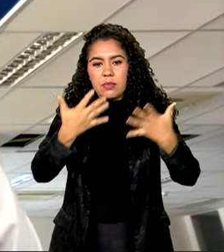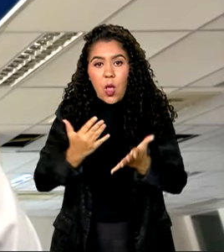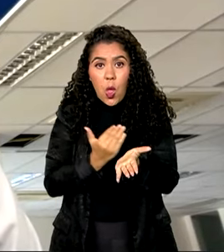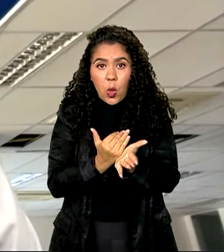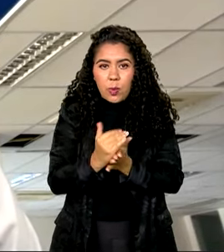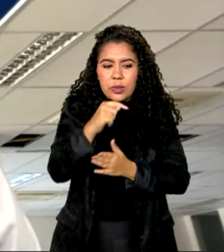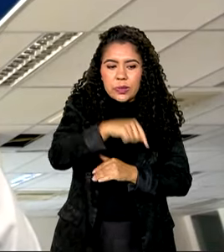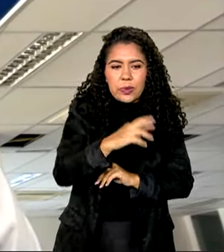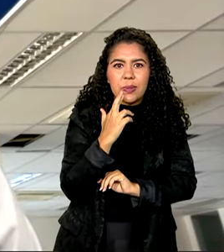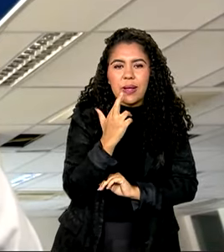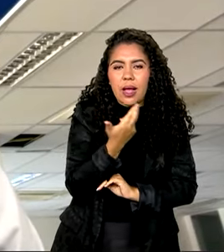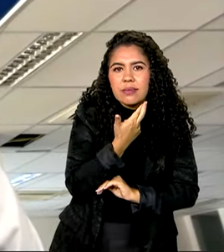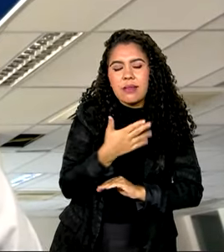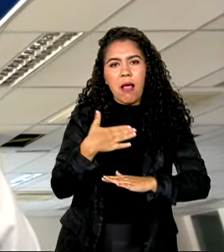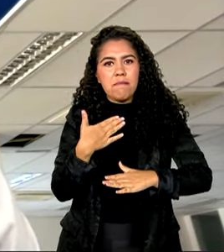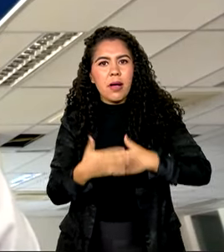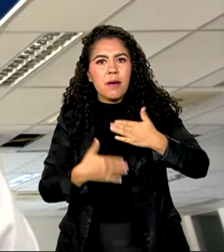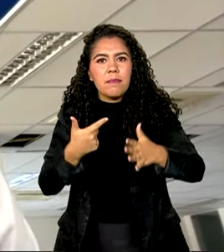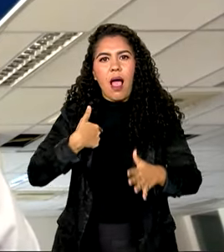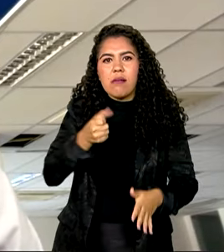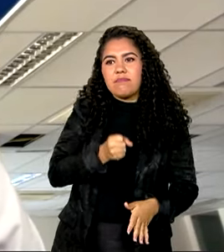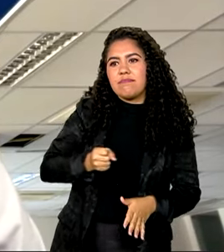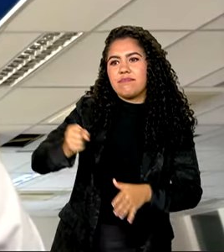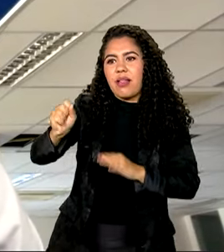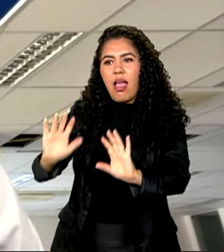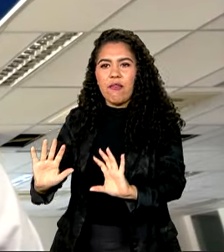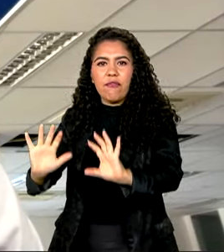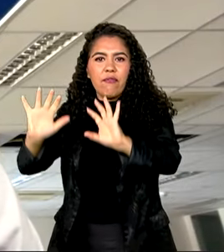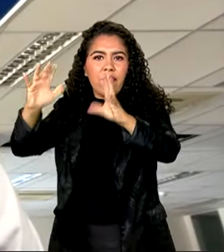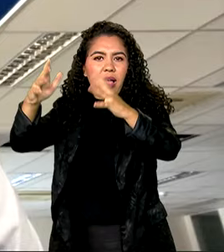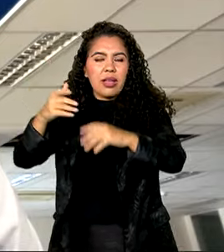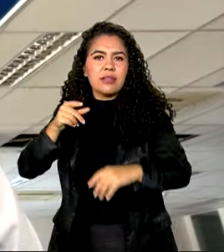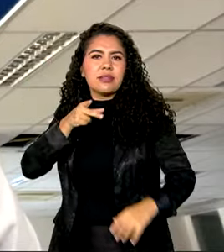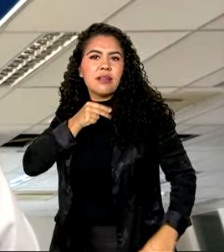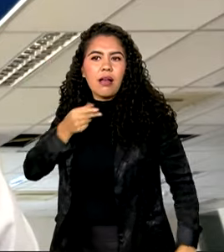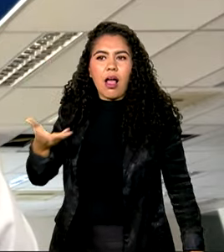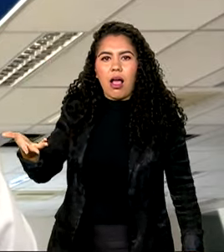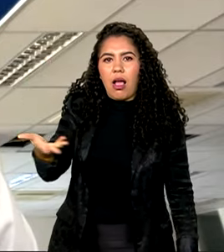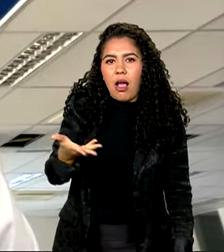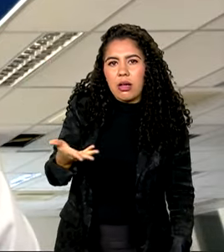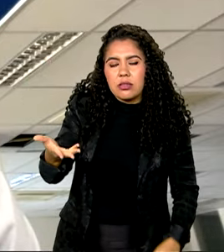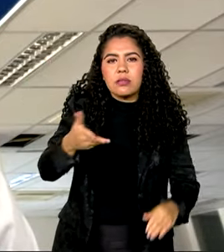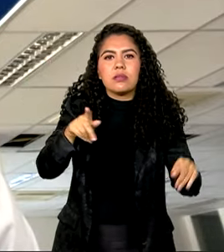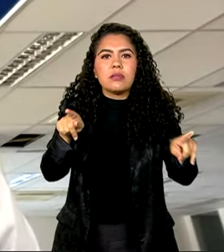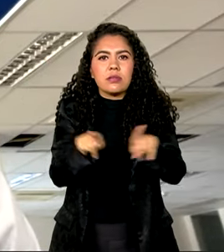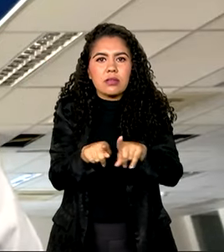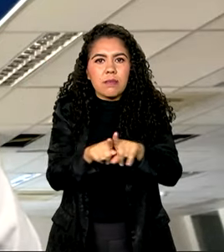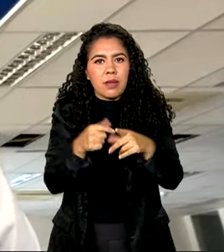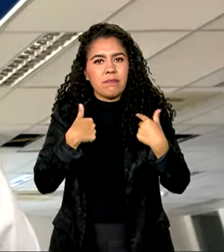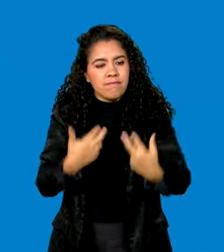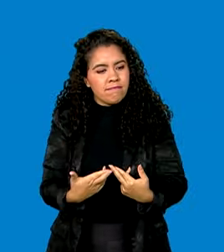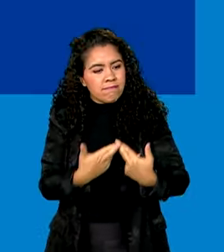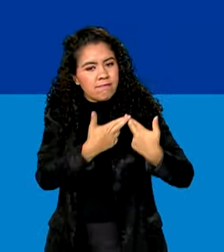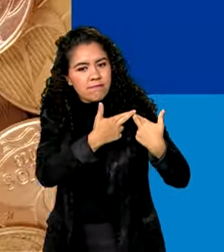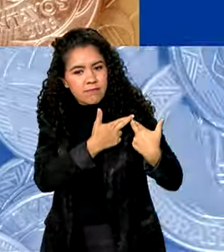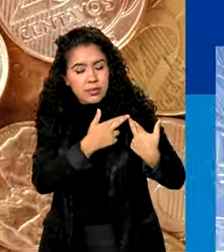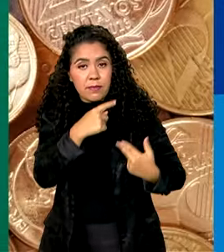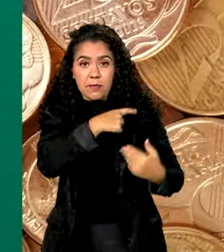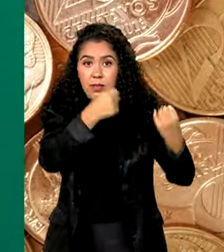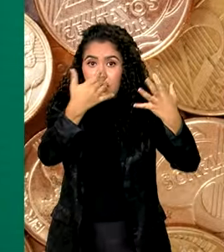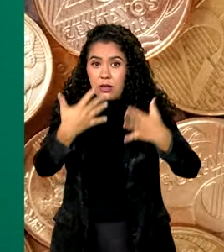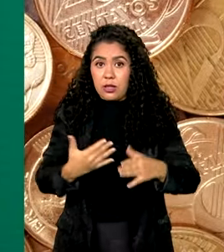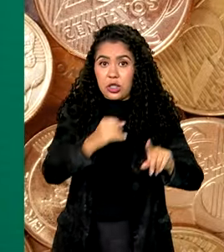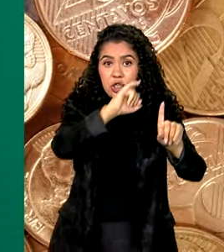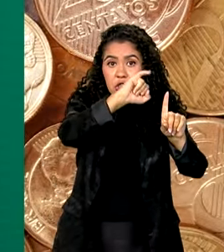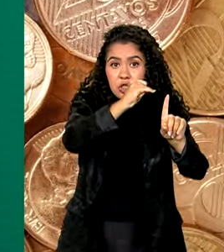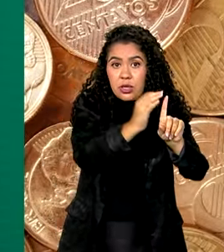foi a progressão e comecei para eventos, comecei a pegar mais essa responsabilidade. De janeiro a março